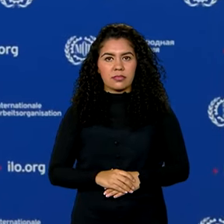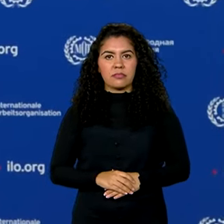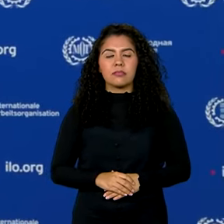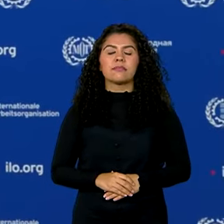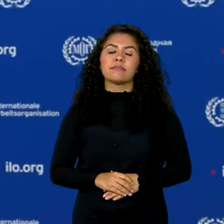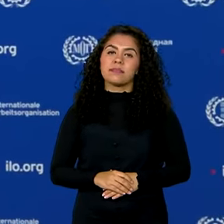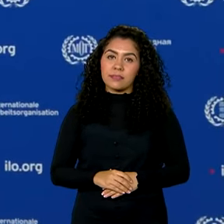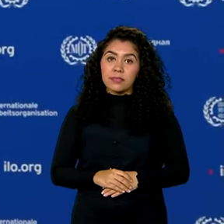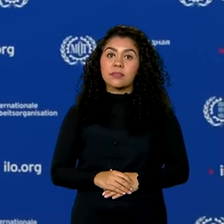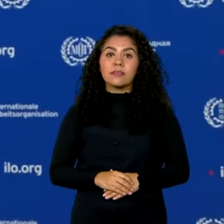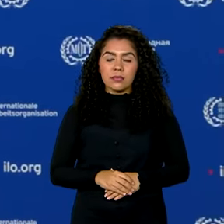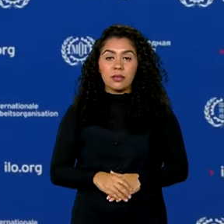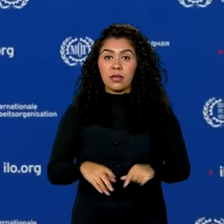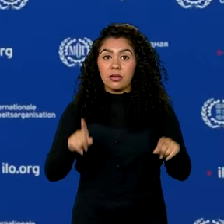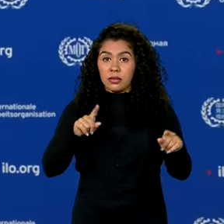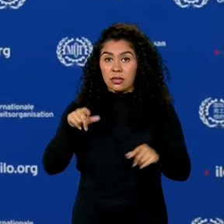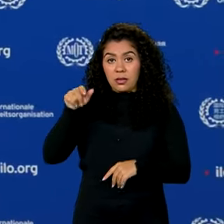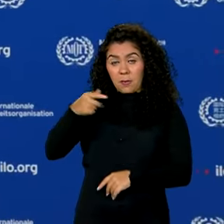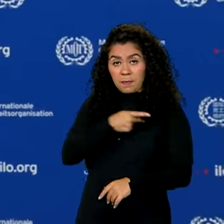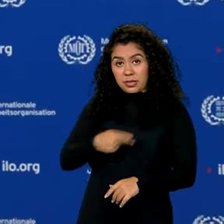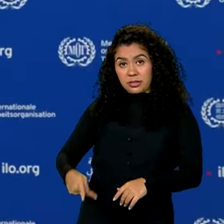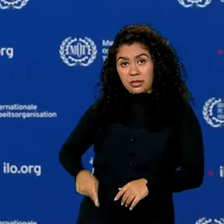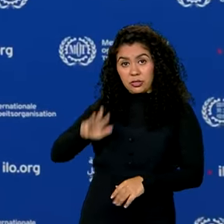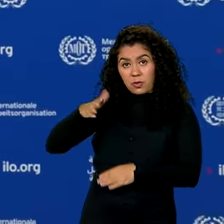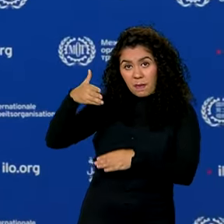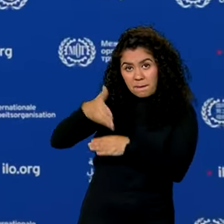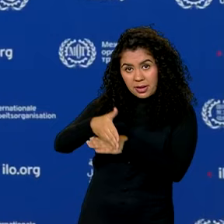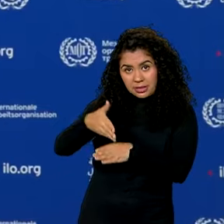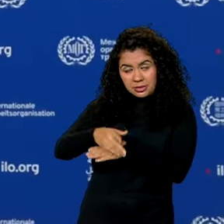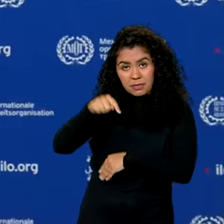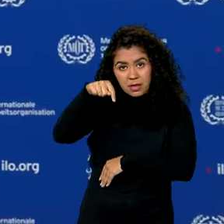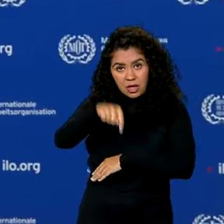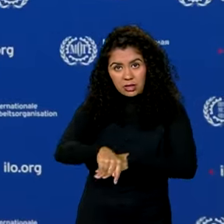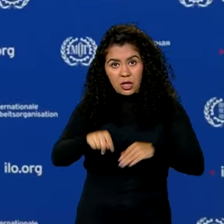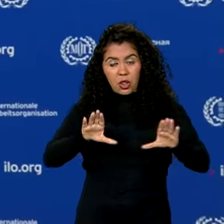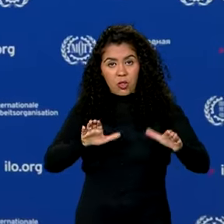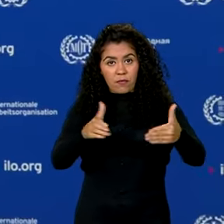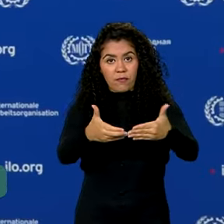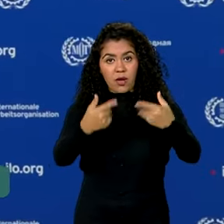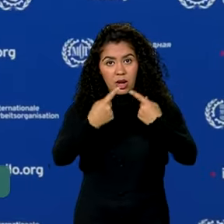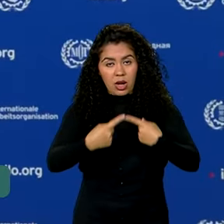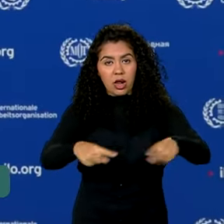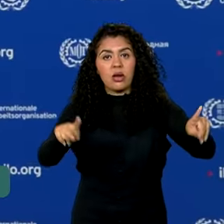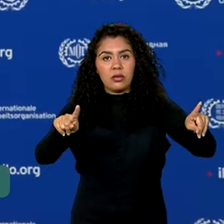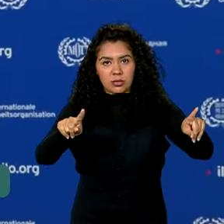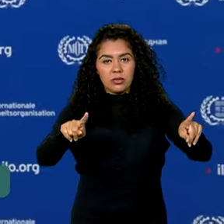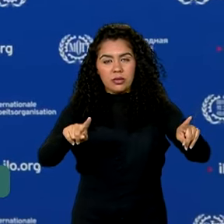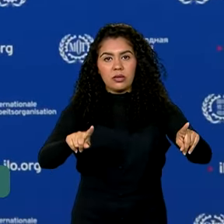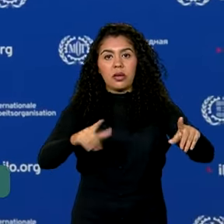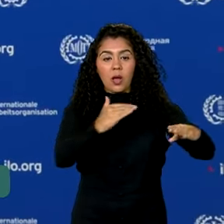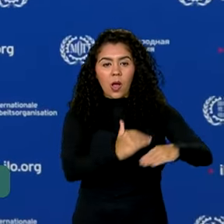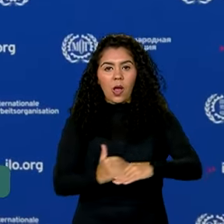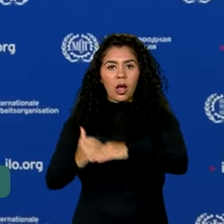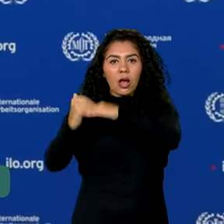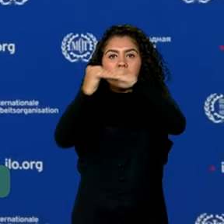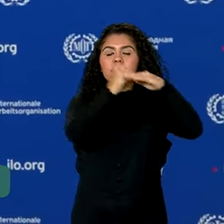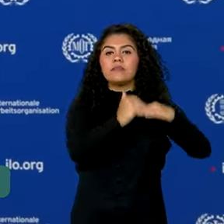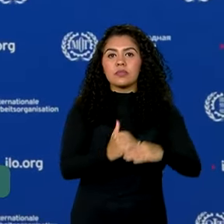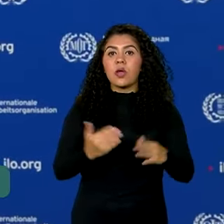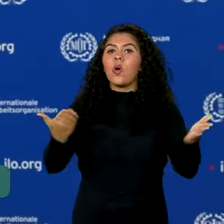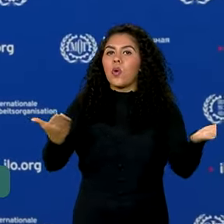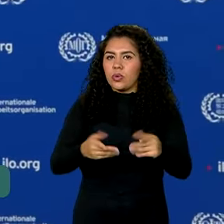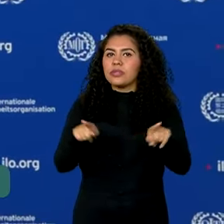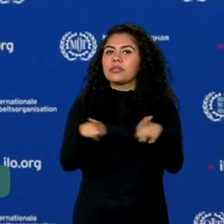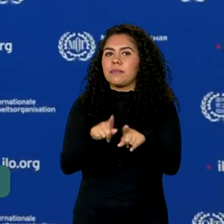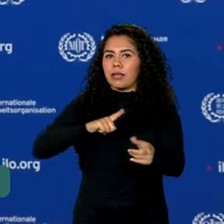E olha, além dessa participação do presidente Lula aqui no fórum de inauguração da coalizão, na agenda de hoje também